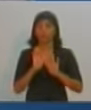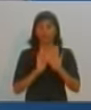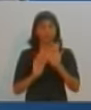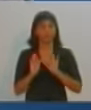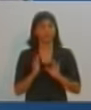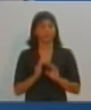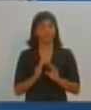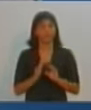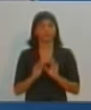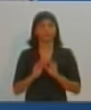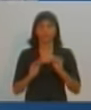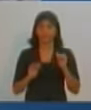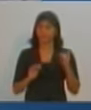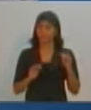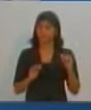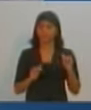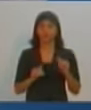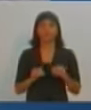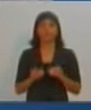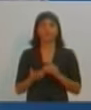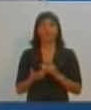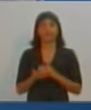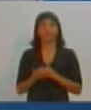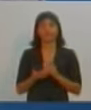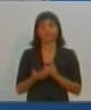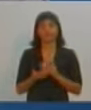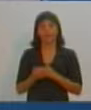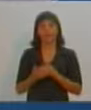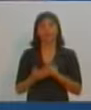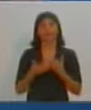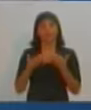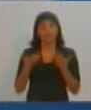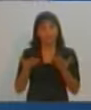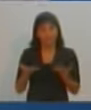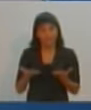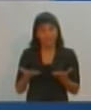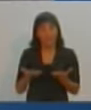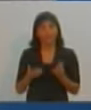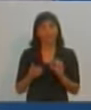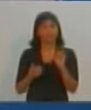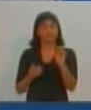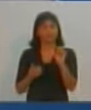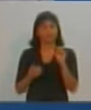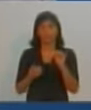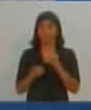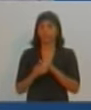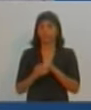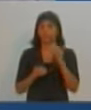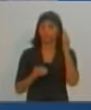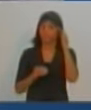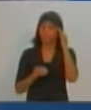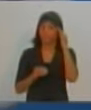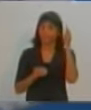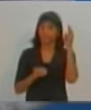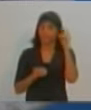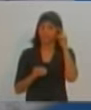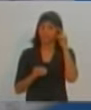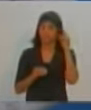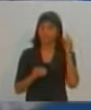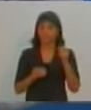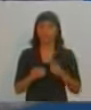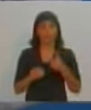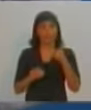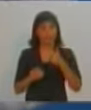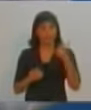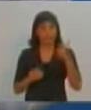pode, de maneira alguma, permitir uma coisa dessa. Vamos exercer o nosso direito de votar. Vamos votar assim. Mas vamos votar em pessoas que vêm